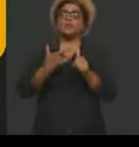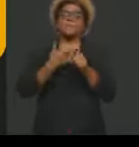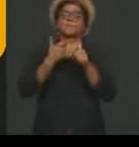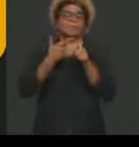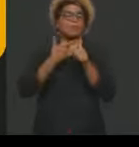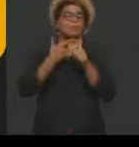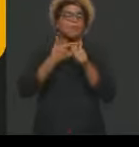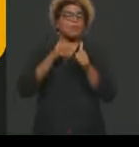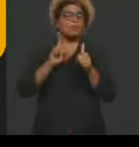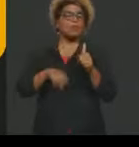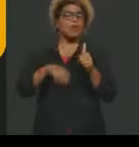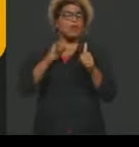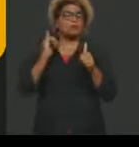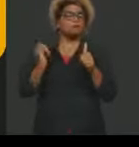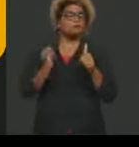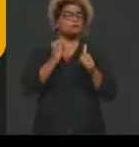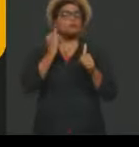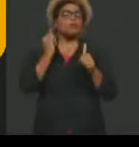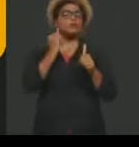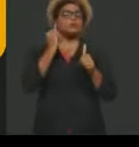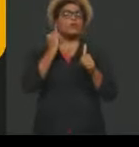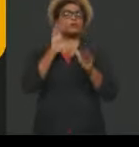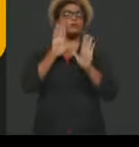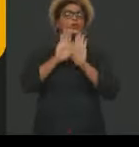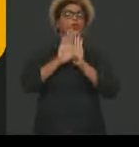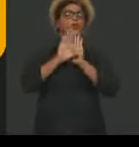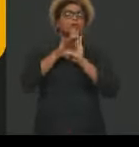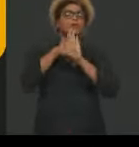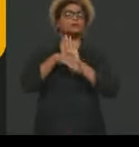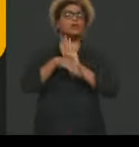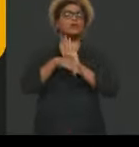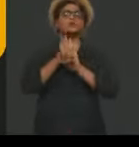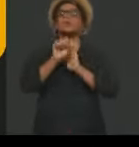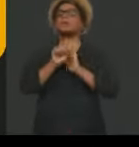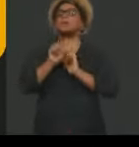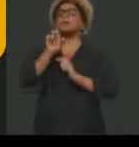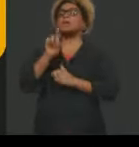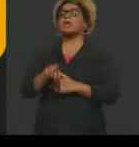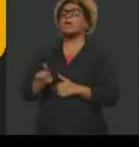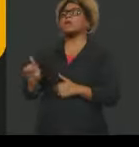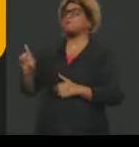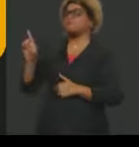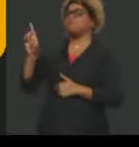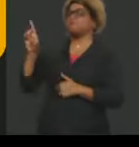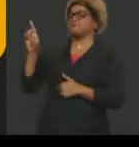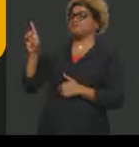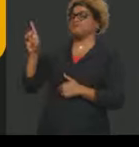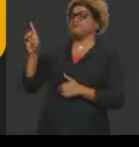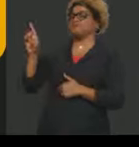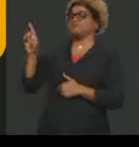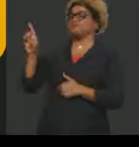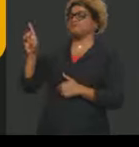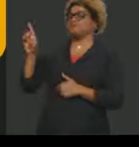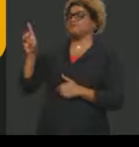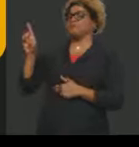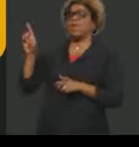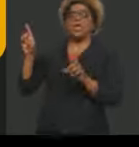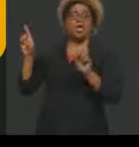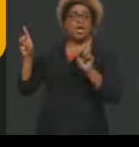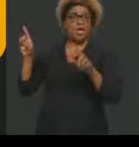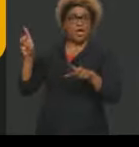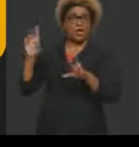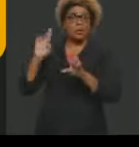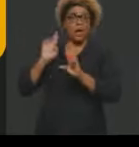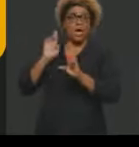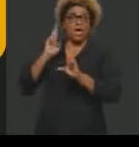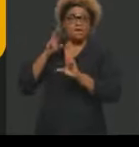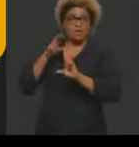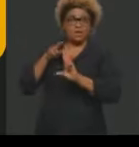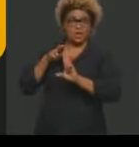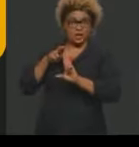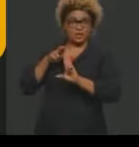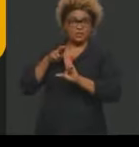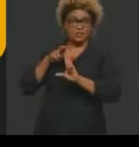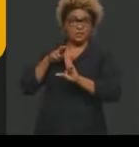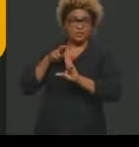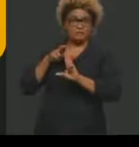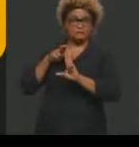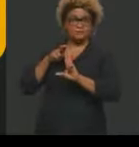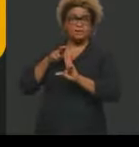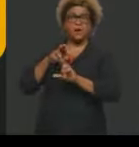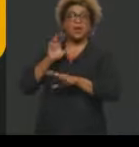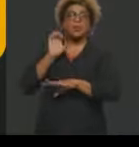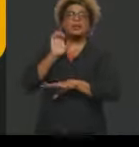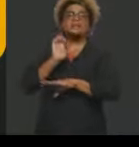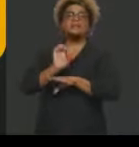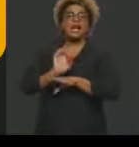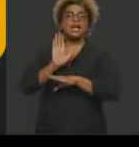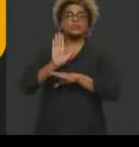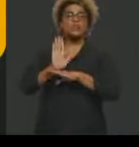conceituar, né, o termo Estado de Bem-Estar Social. É uma referência, né, ao Estado assistencial que garante